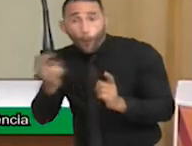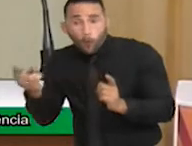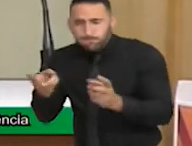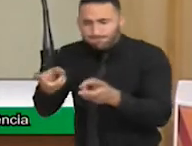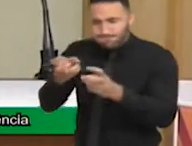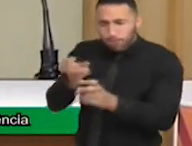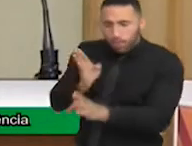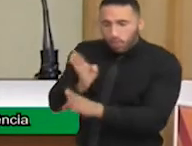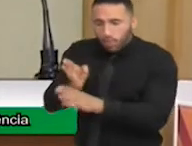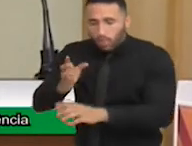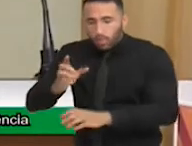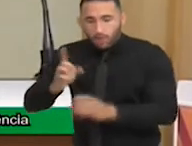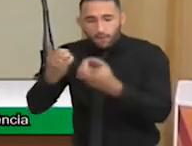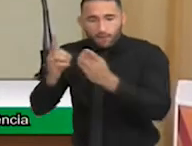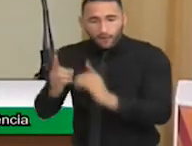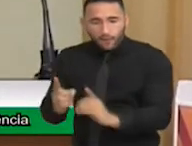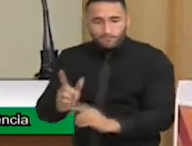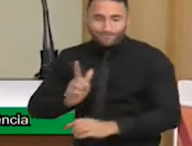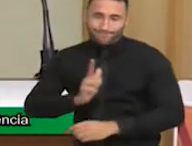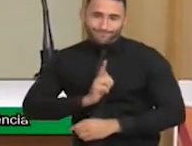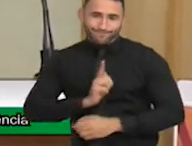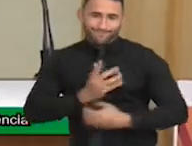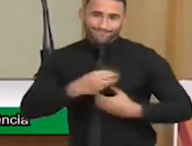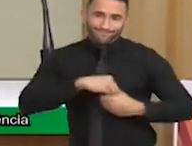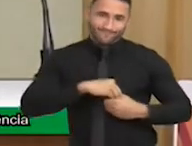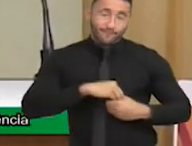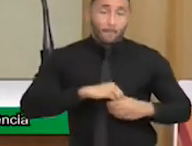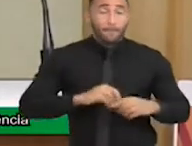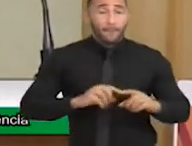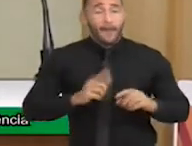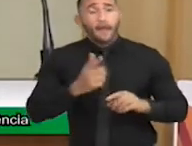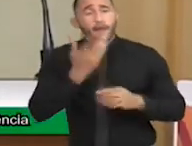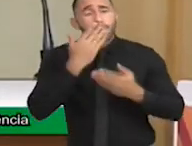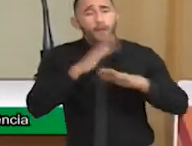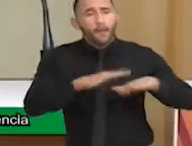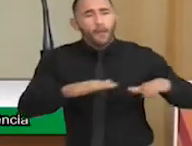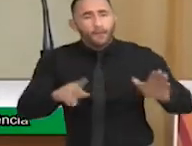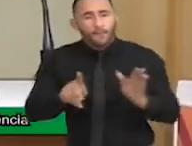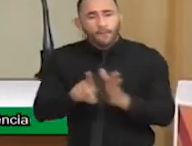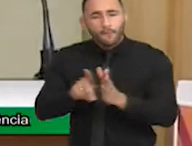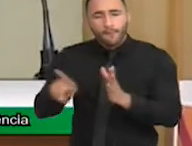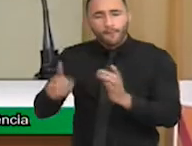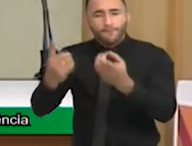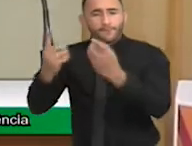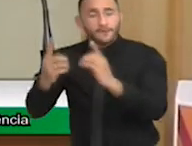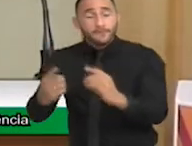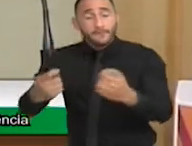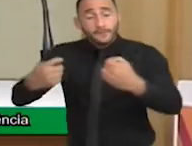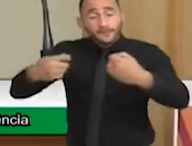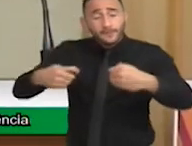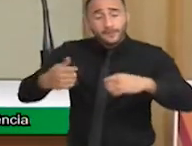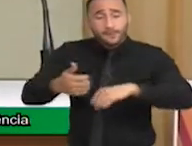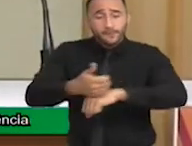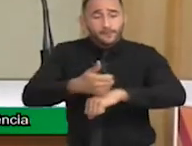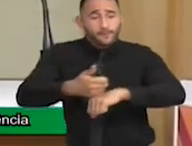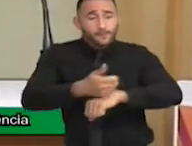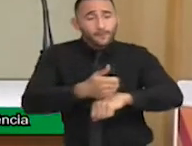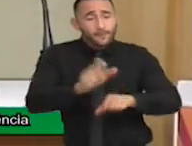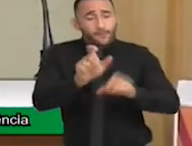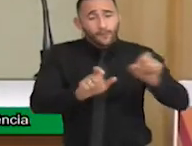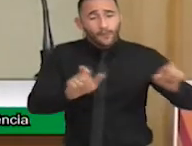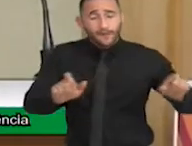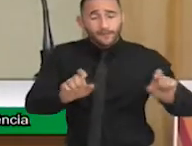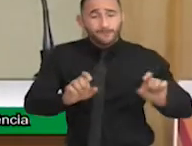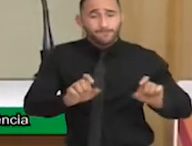deficiências e condições ali existentes. As crianças com deficiência precisam de profissionais especializados.